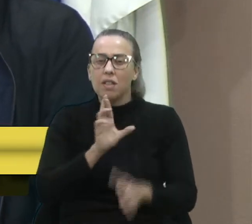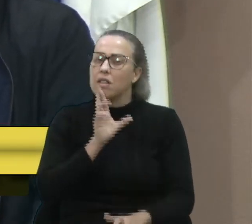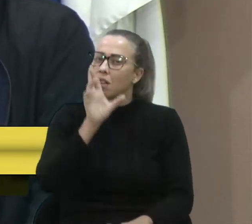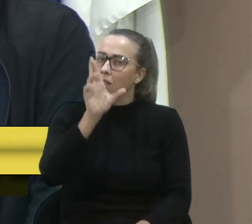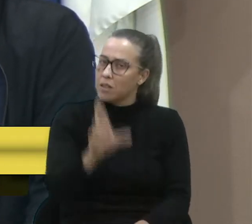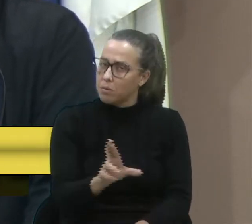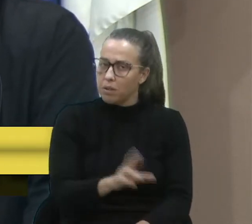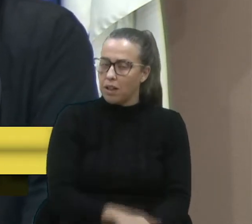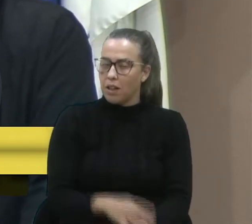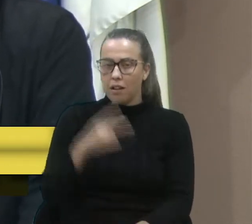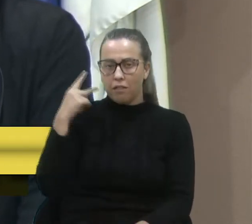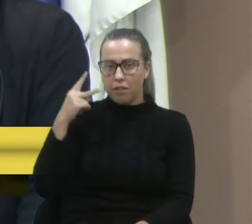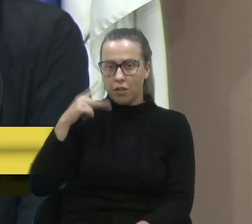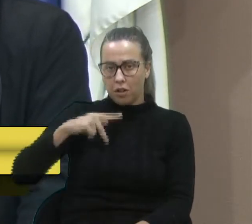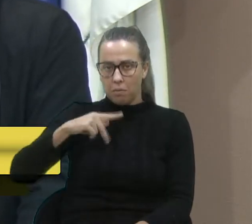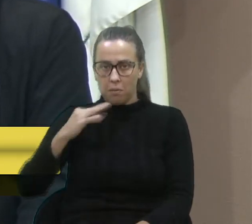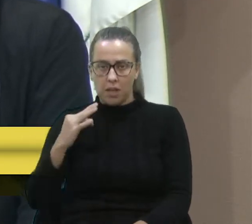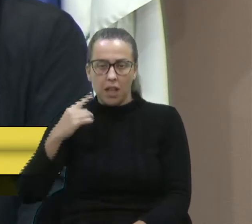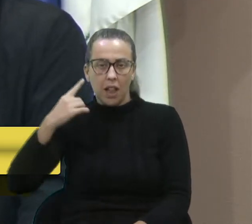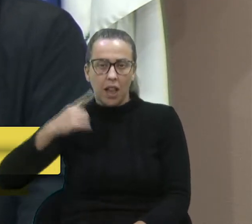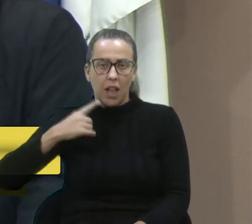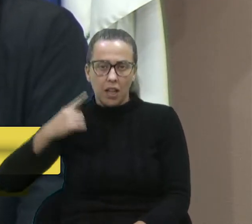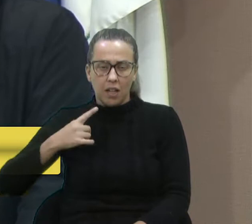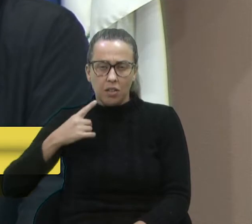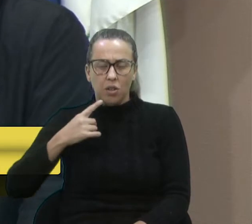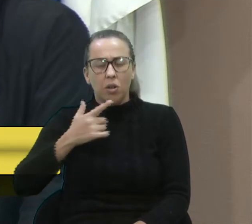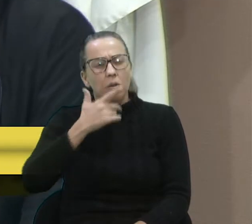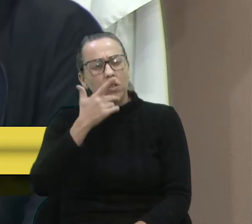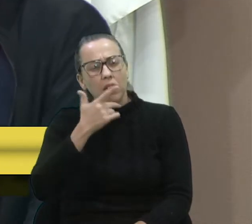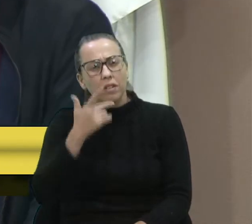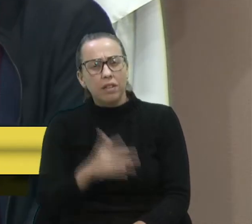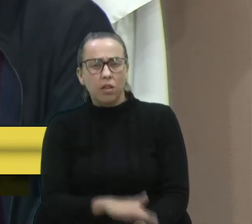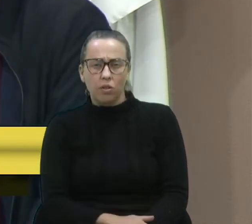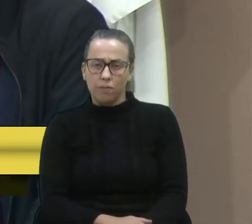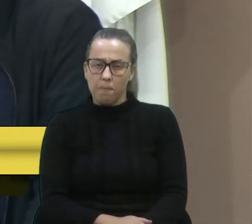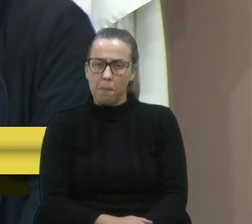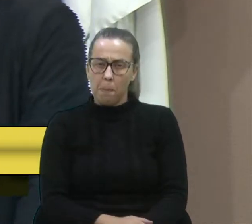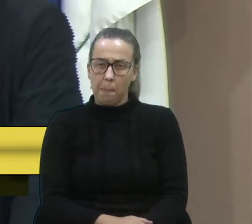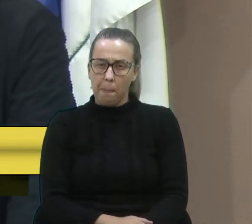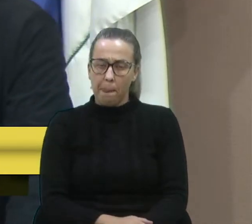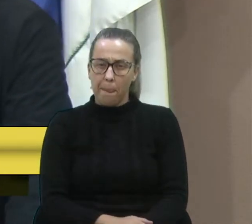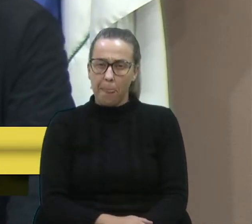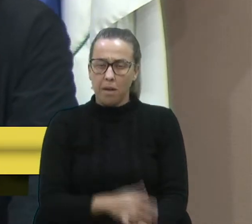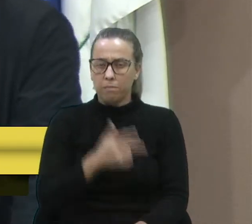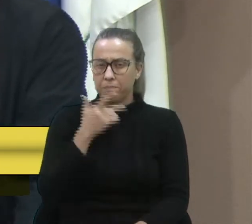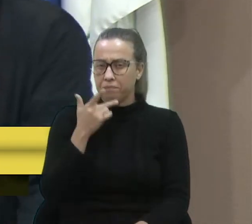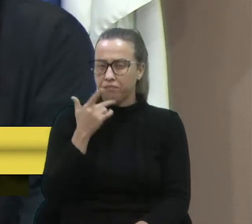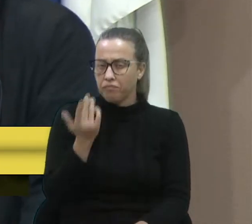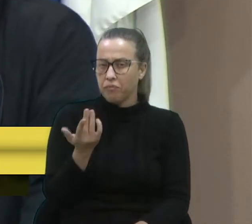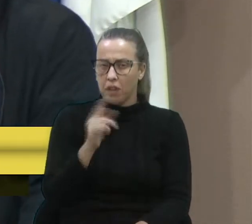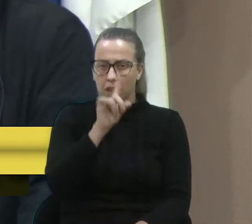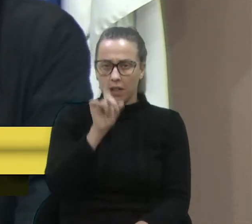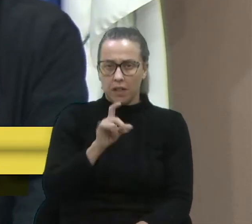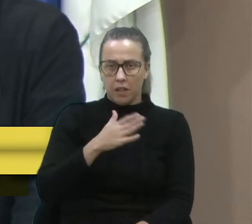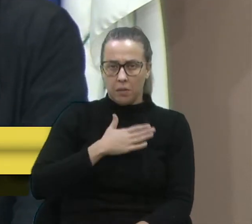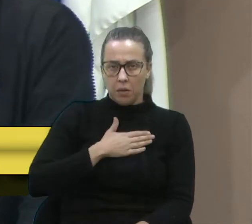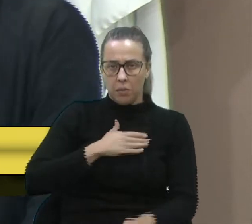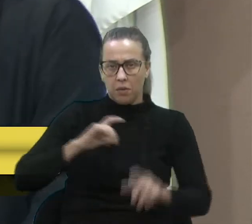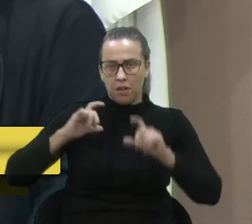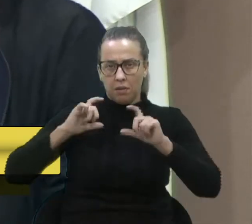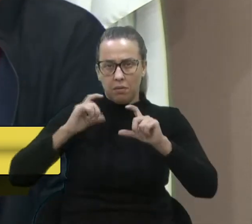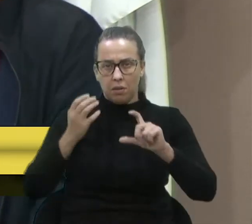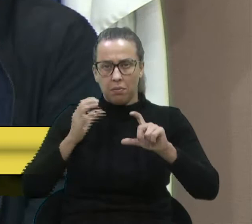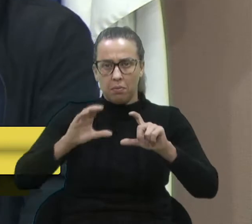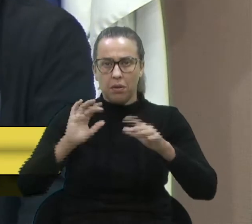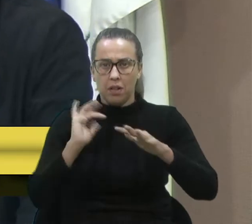vereadora do PT, Denise Pessoa. Quando ela mencionou que ia dizer o meu card, eu achei bom, agora